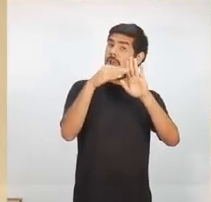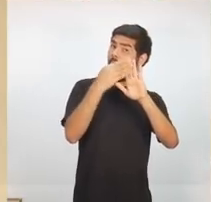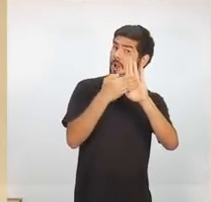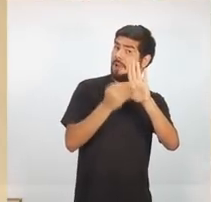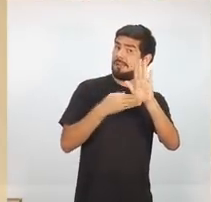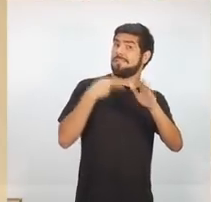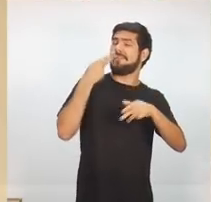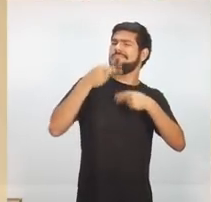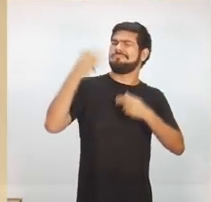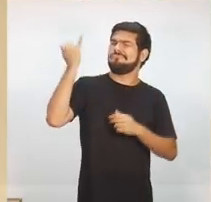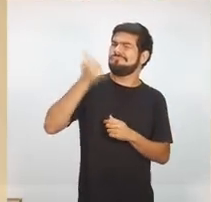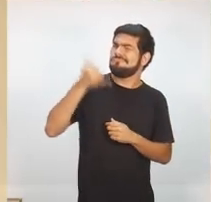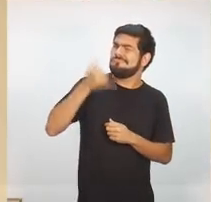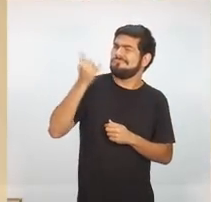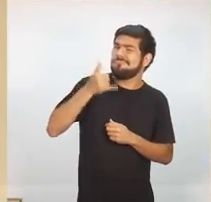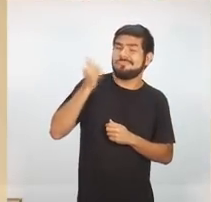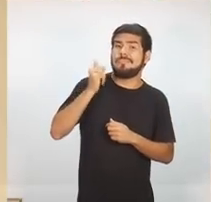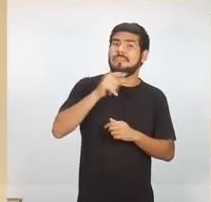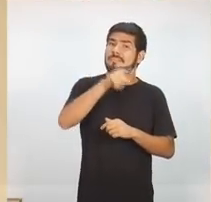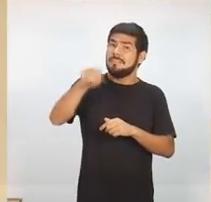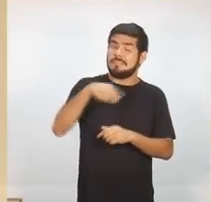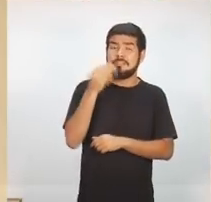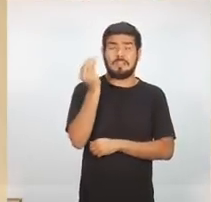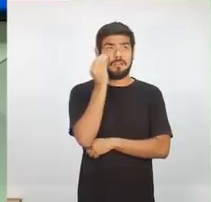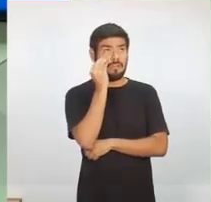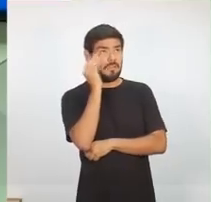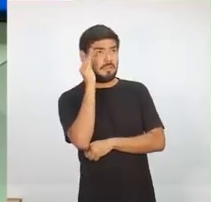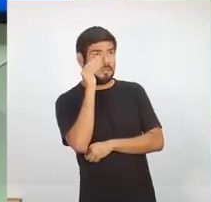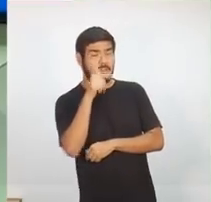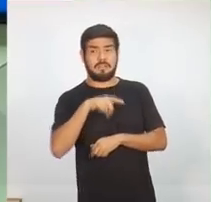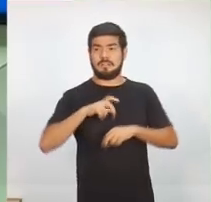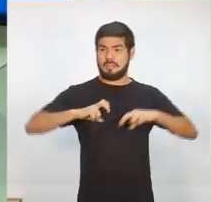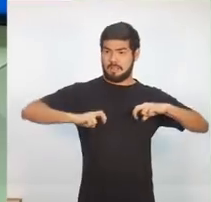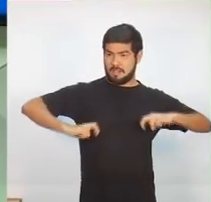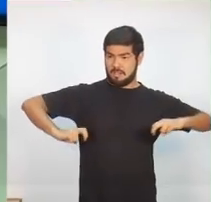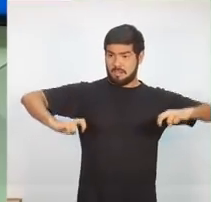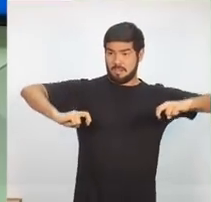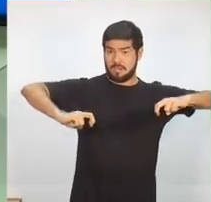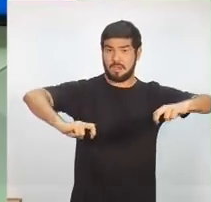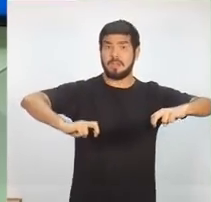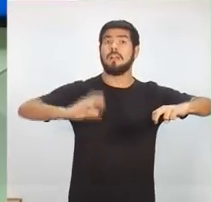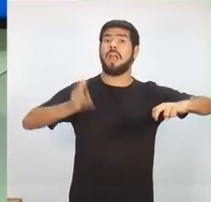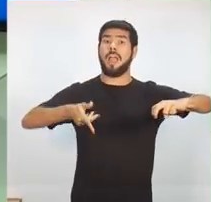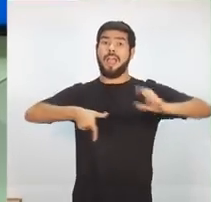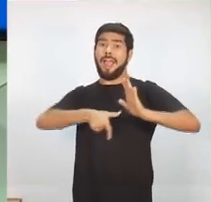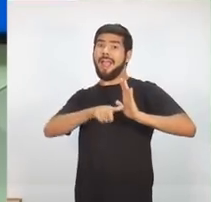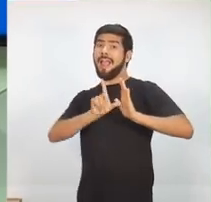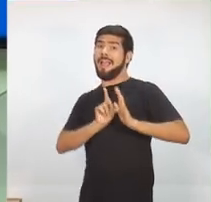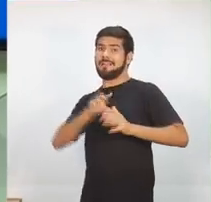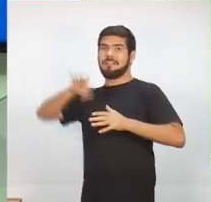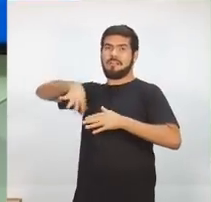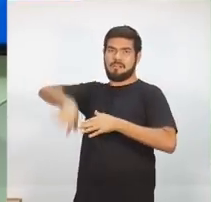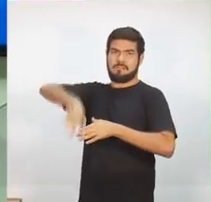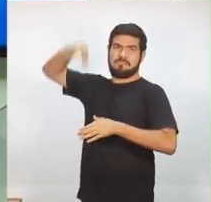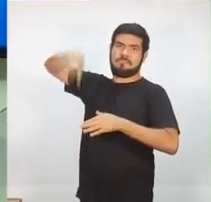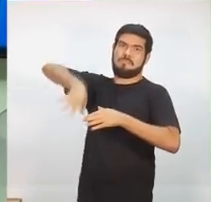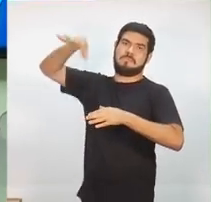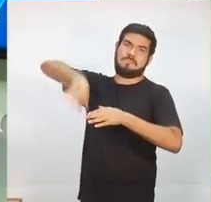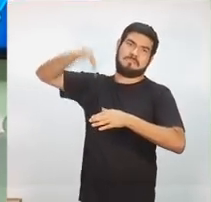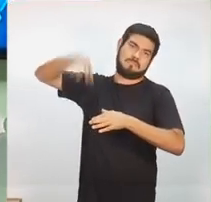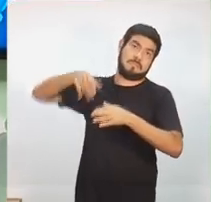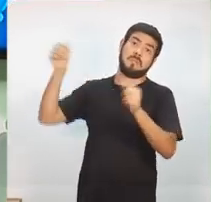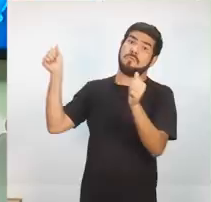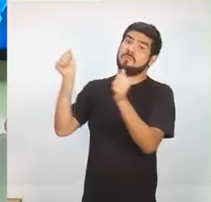durante os blocos. Então você está acompanhando aqui que a colocação dos assentos foram sorteados junto com os assessores.